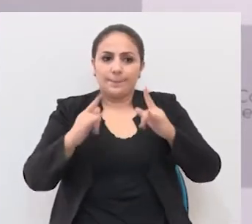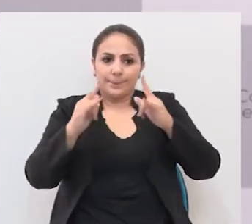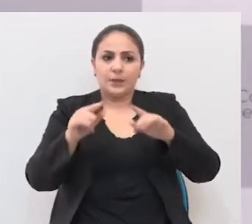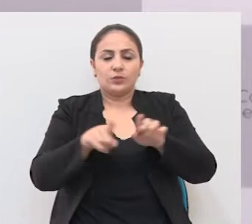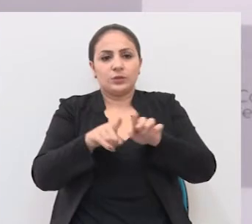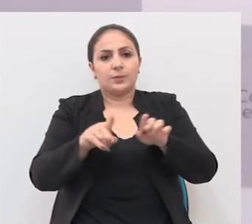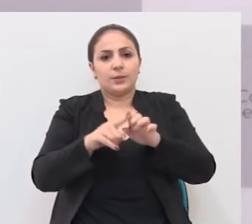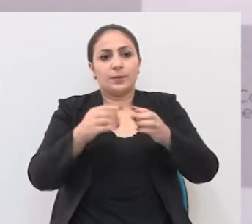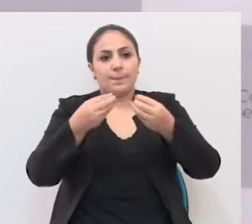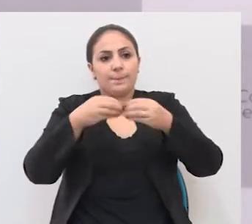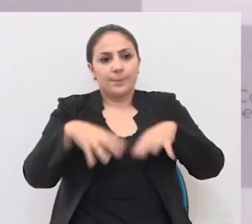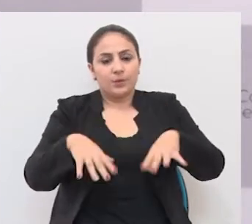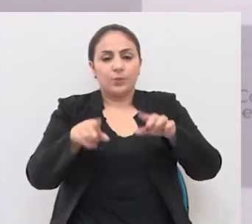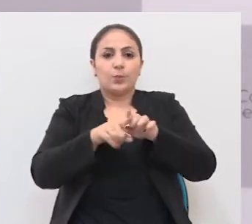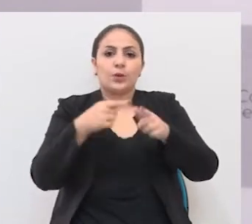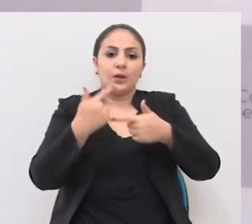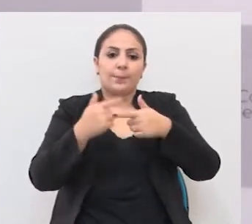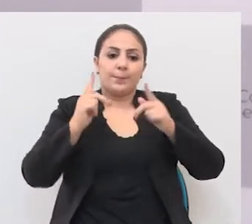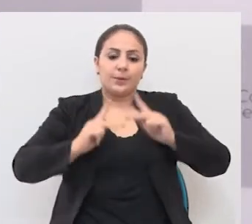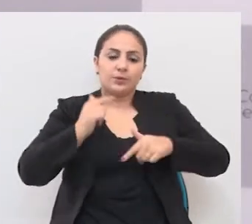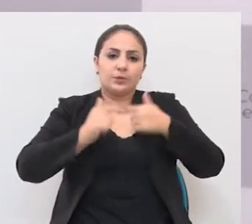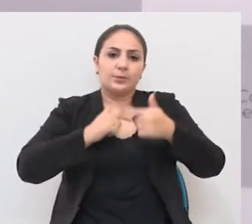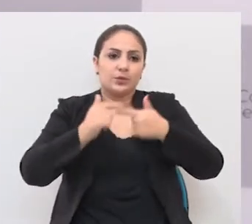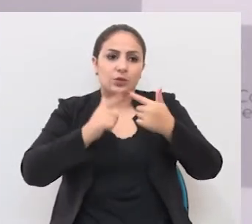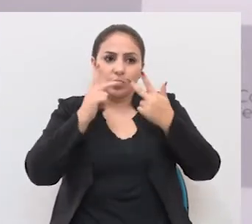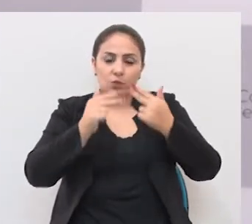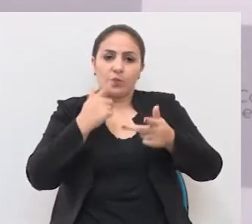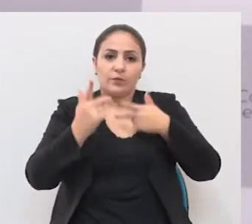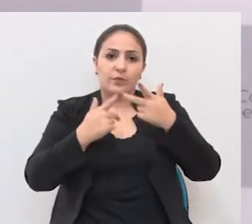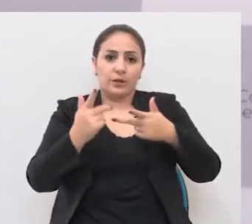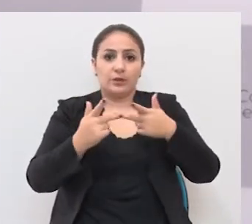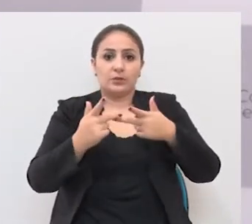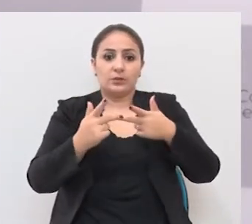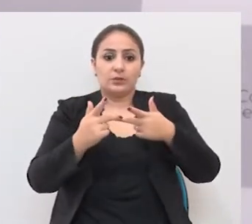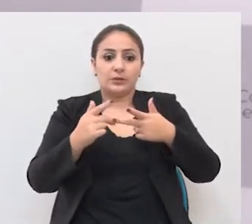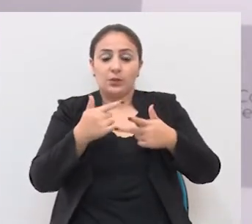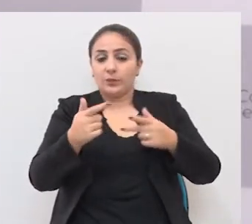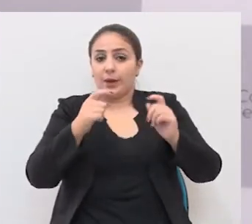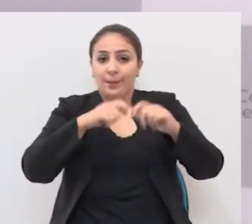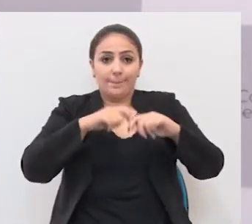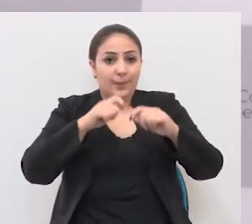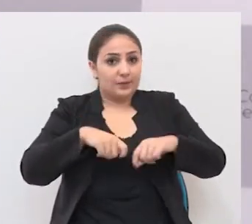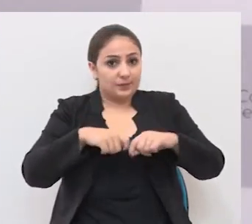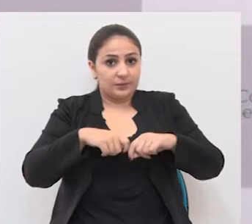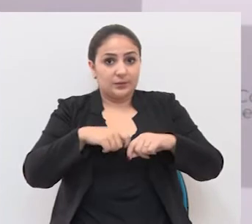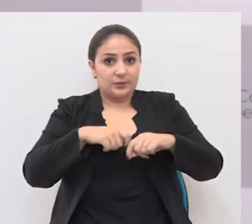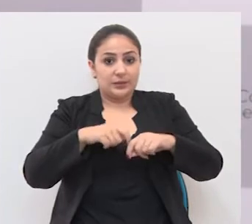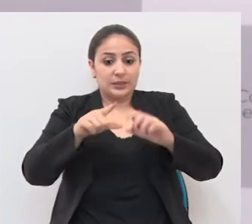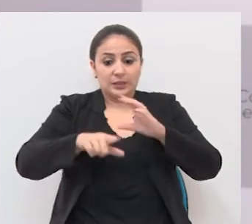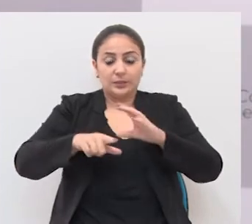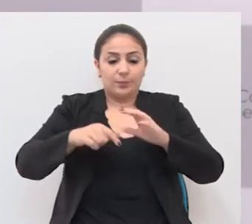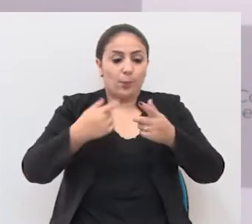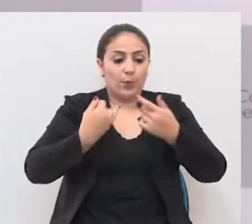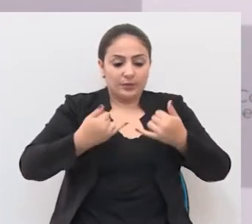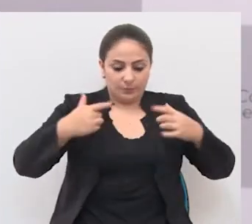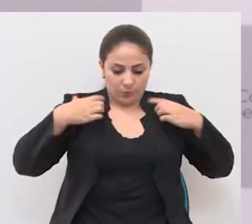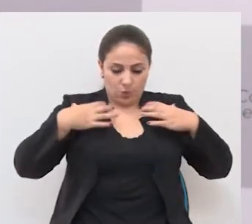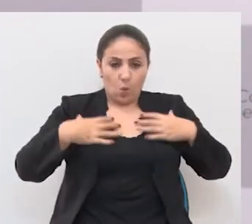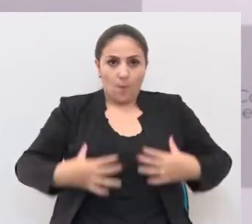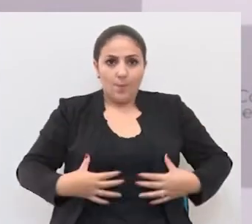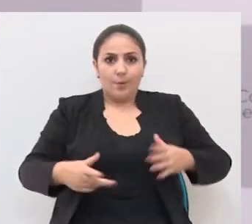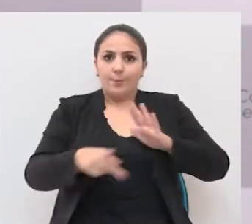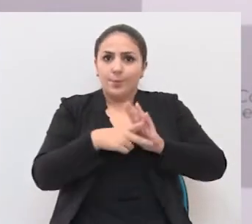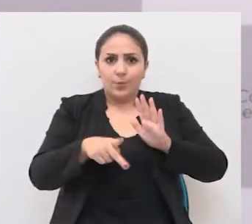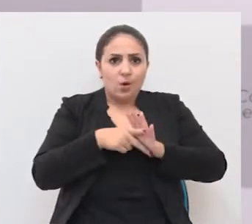prédios, ele acabe sendo prejudicado porque o trabalhador ali, como nos foi relatado, sequer tem as condições mínimas, né? Os coletes, o